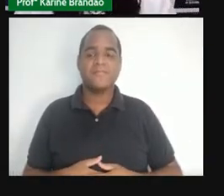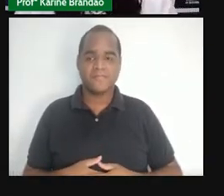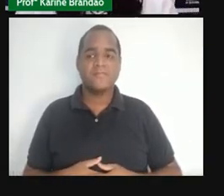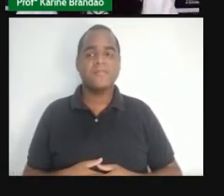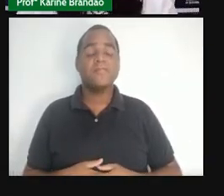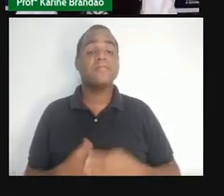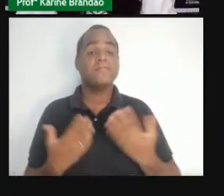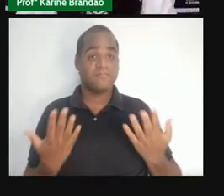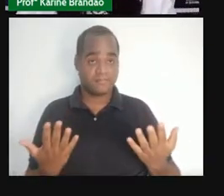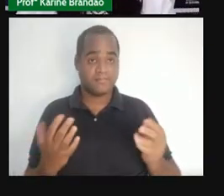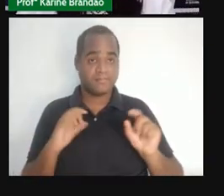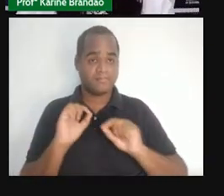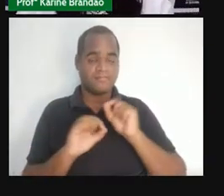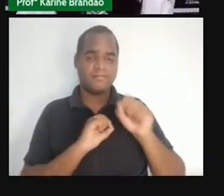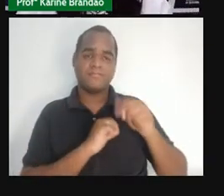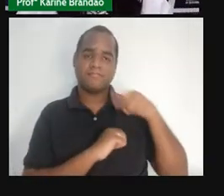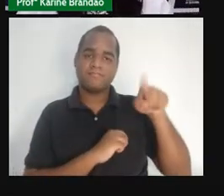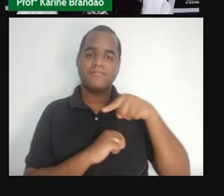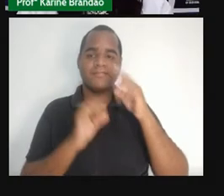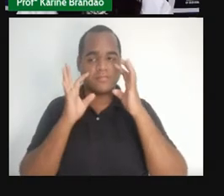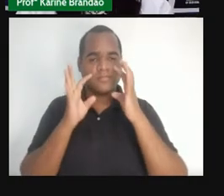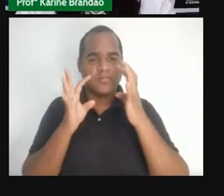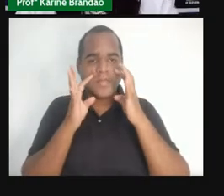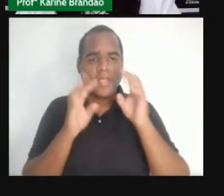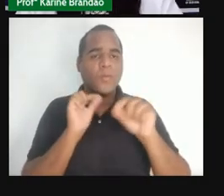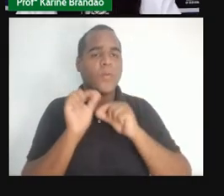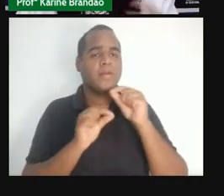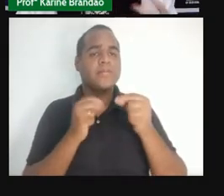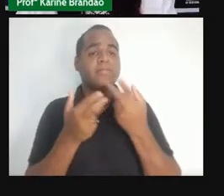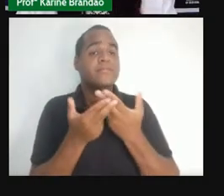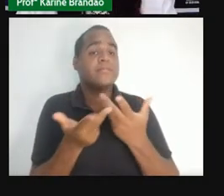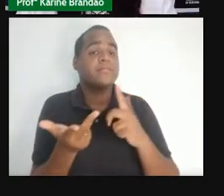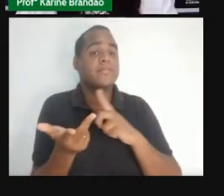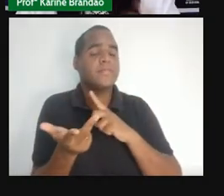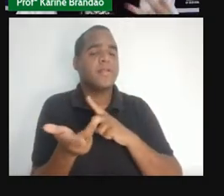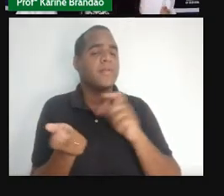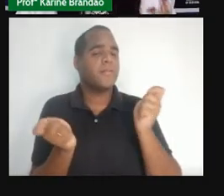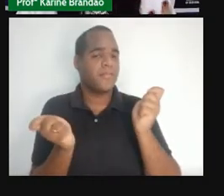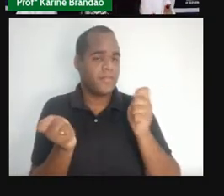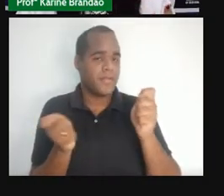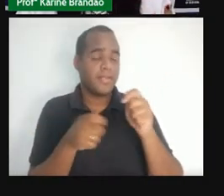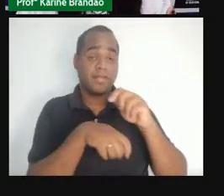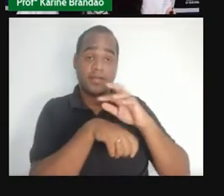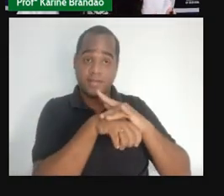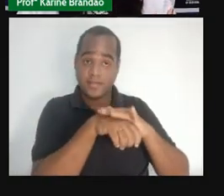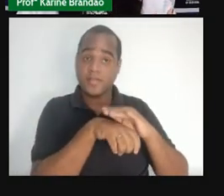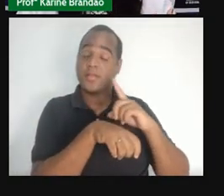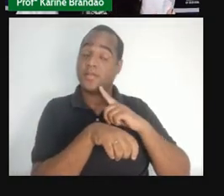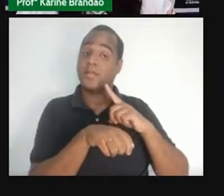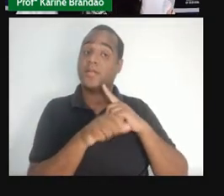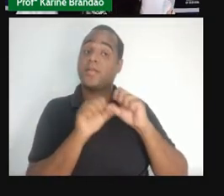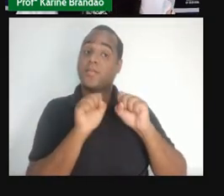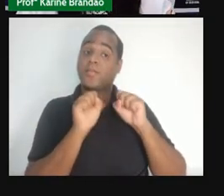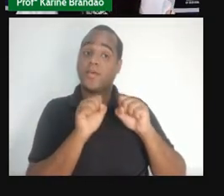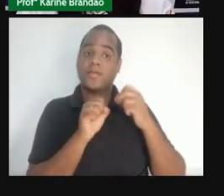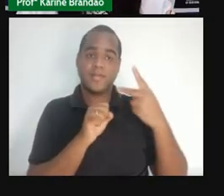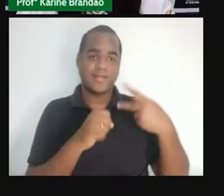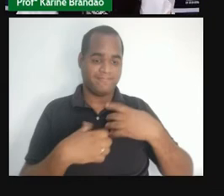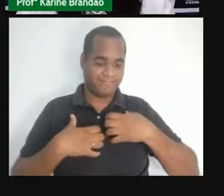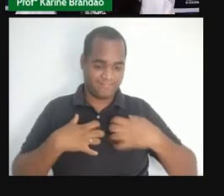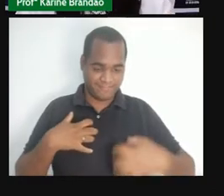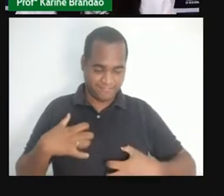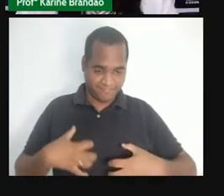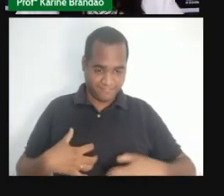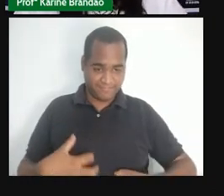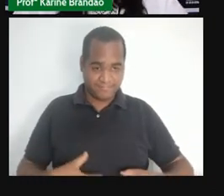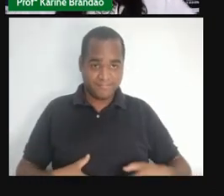E, ele chama atenção aqui que essa bactéria, né? Ela pode, essa doença, ela pode comprometer o sistema nervoso central,